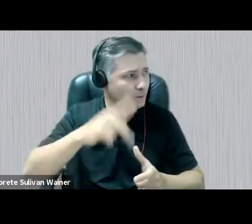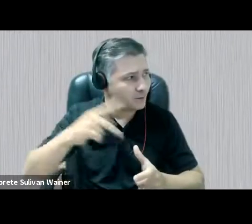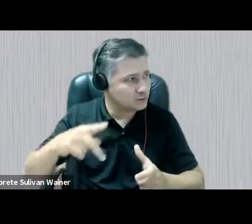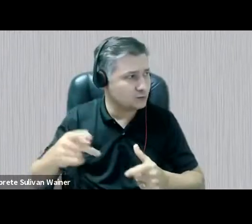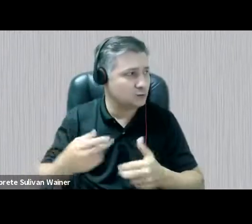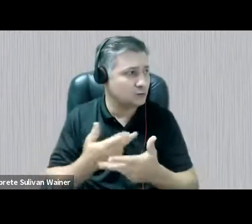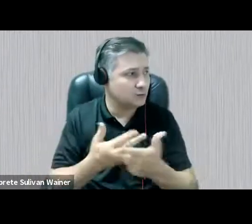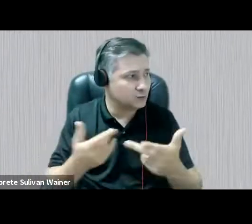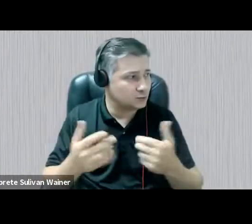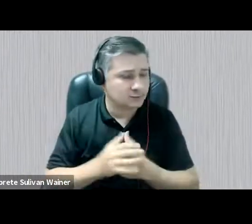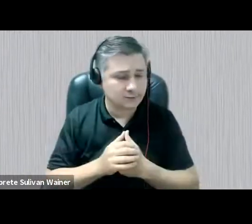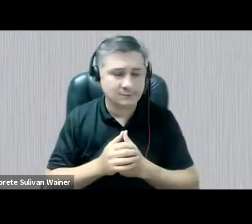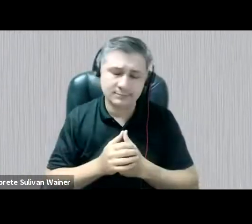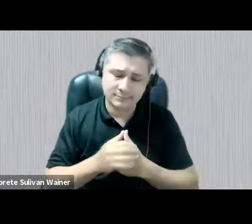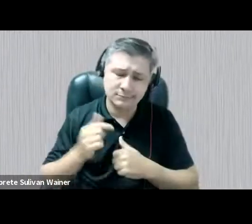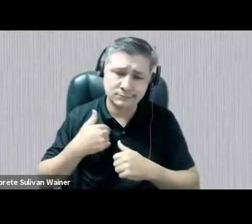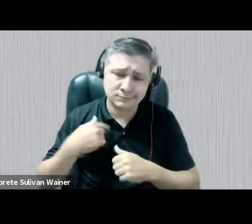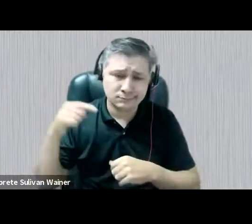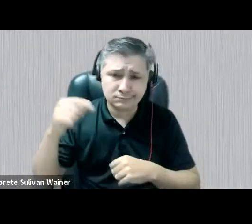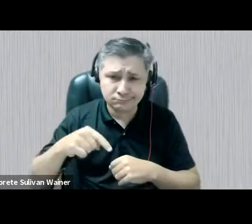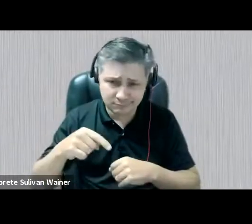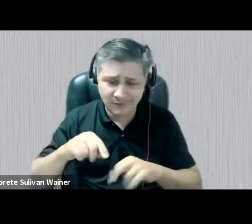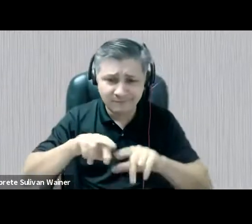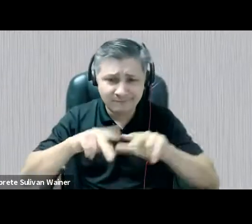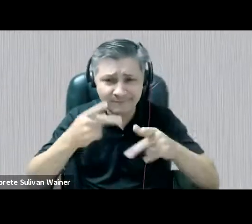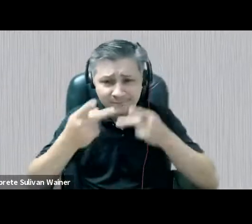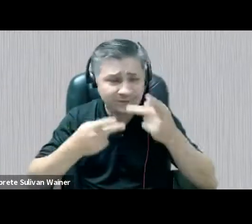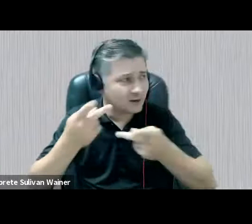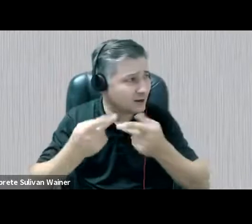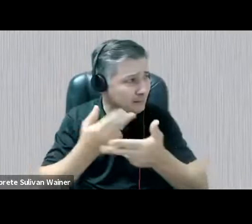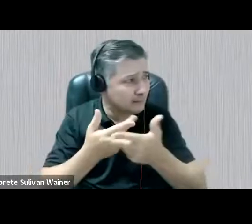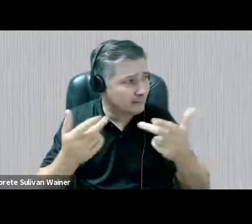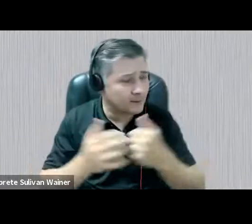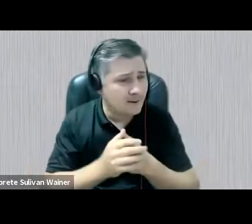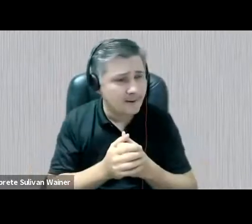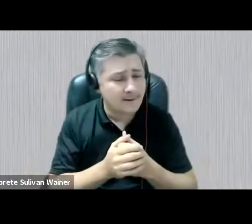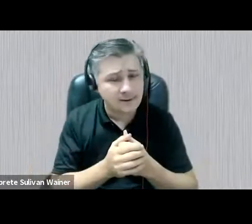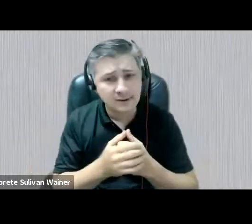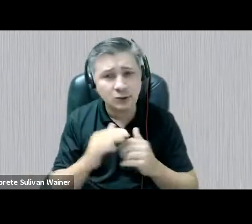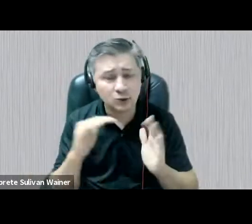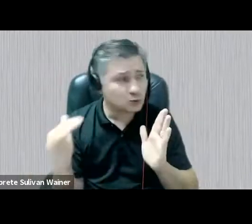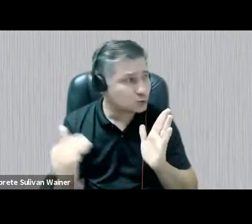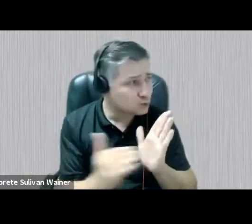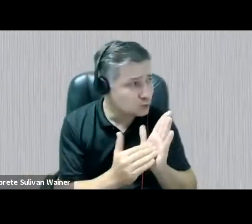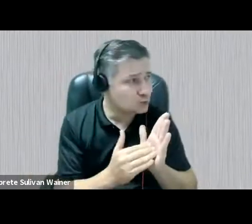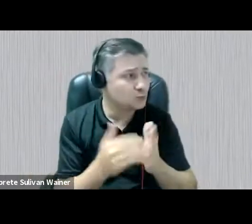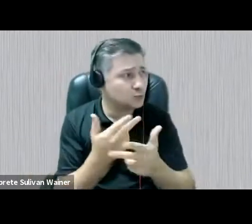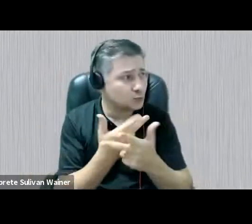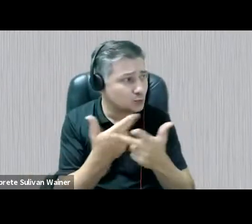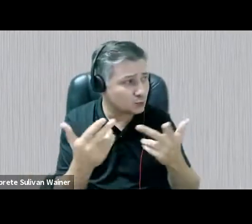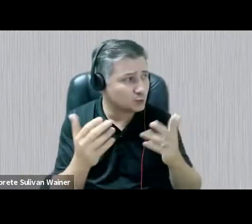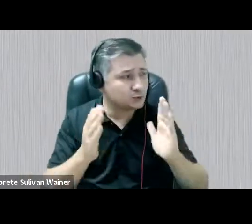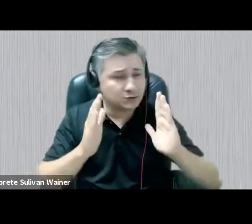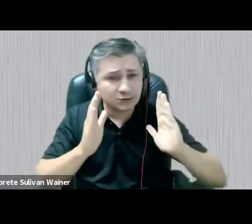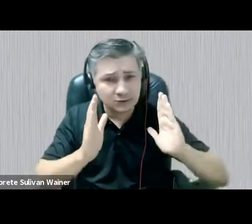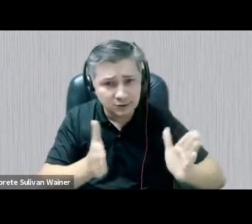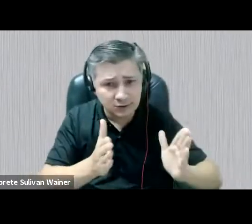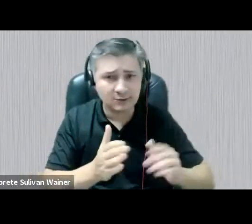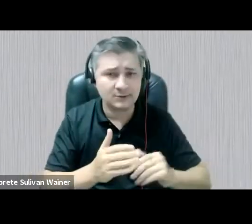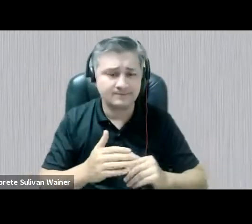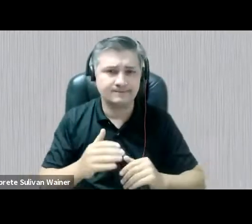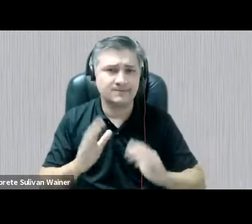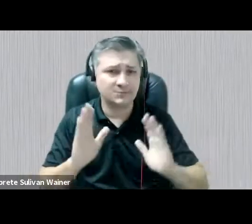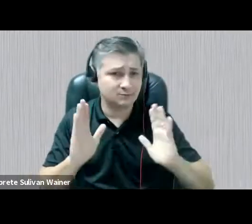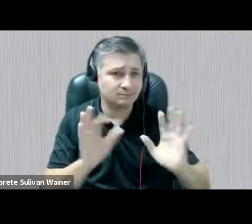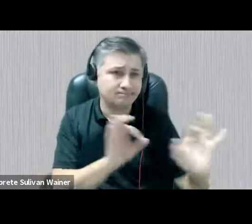e aqui vou falar no plural porque quase tudo que eu elejo trazer aqui ela foi escrita em quatro mãos, né, quatro mãos, eu e a Raquel